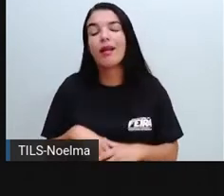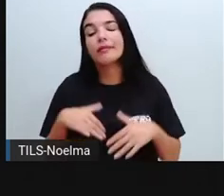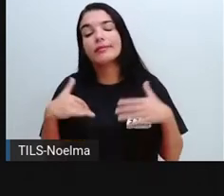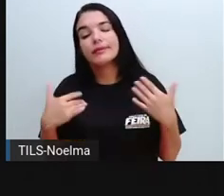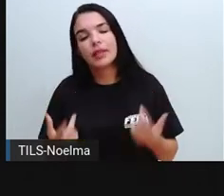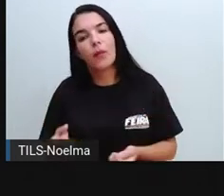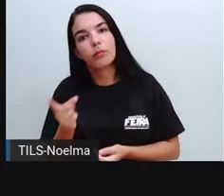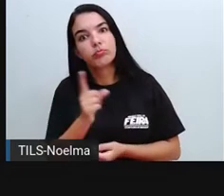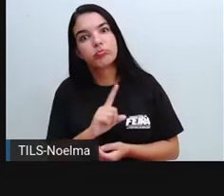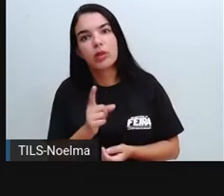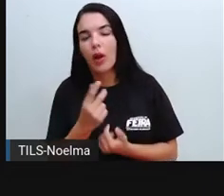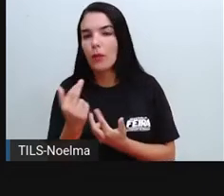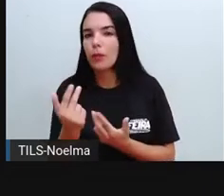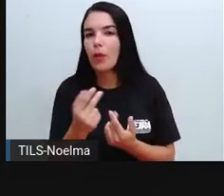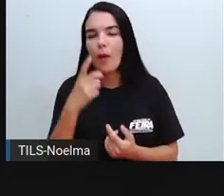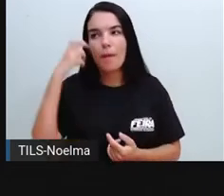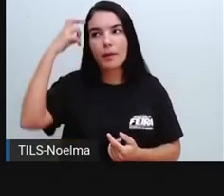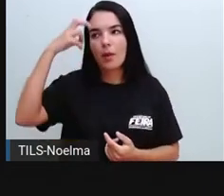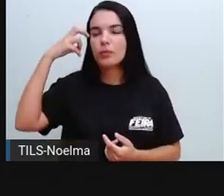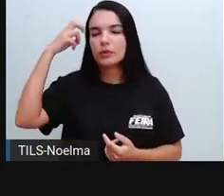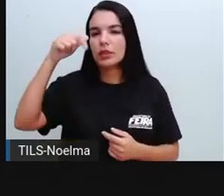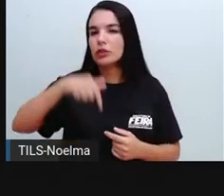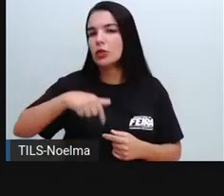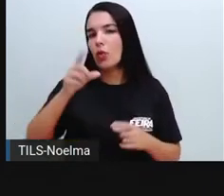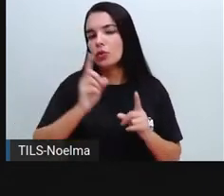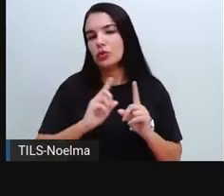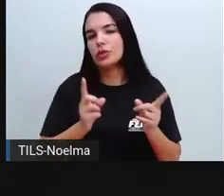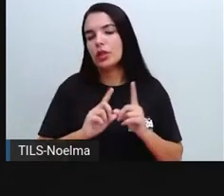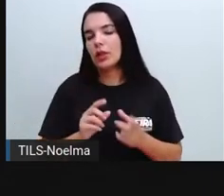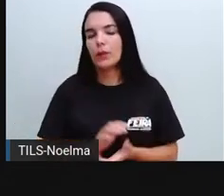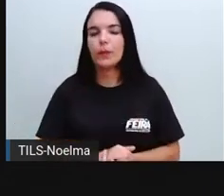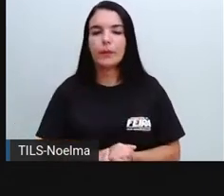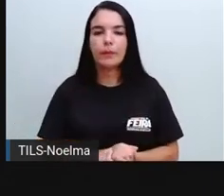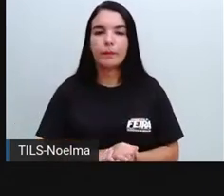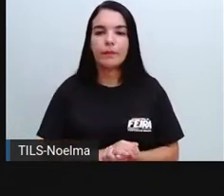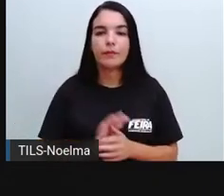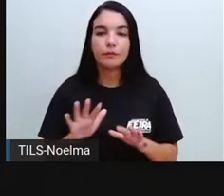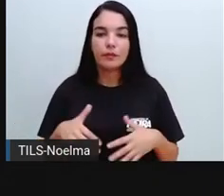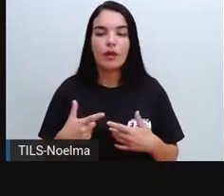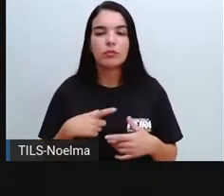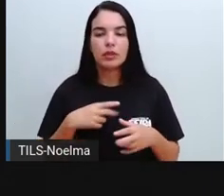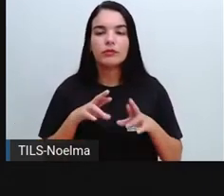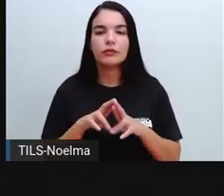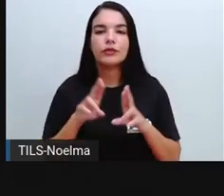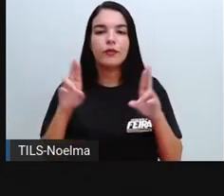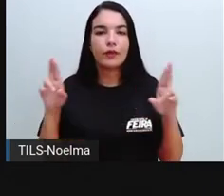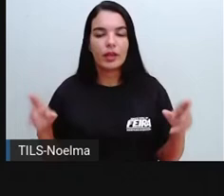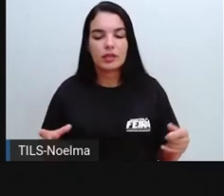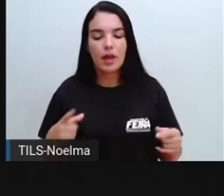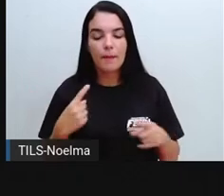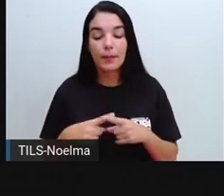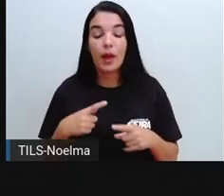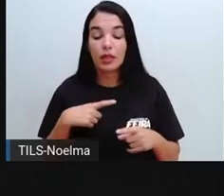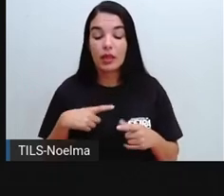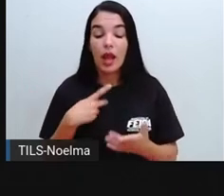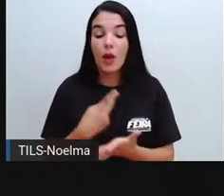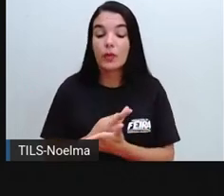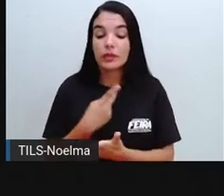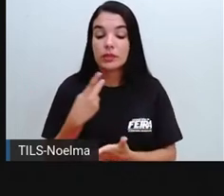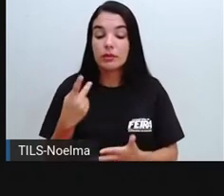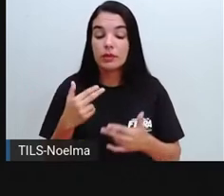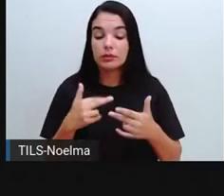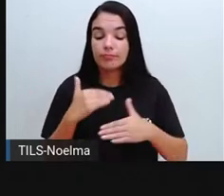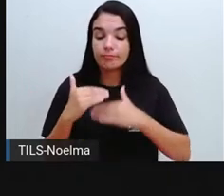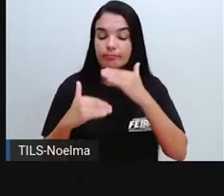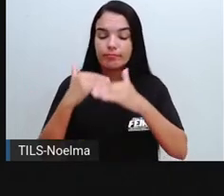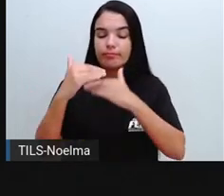as mesmas preocupações que os agricultores de hoje em dia. Então, existem aí muitos acontecimentos que trouxeram aí